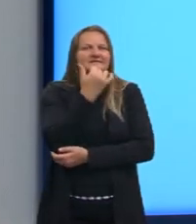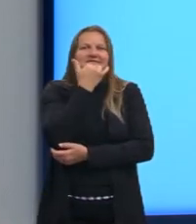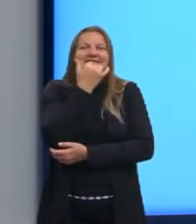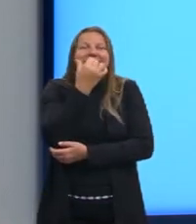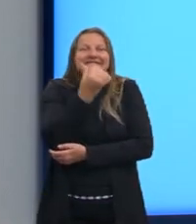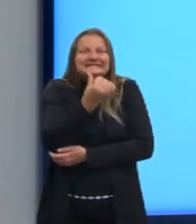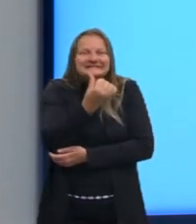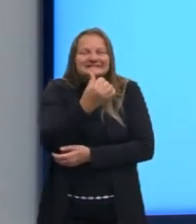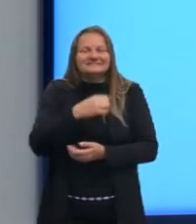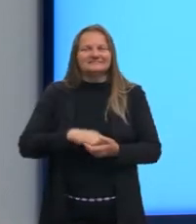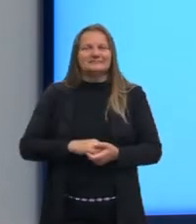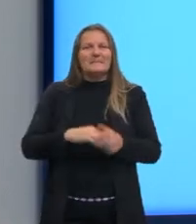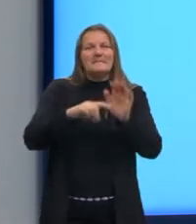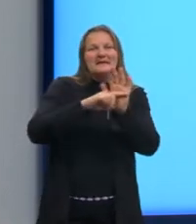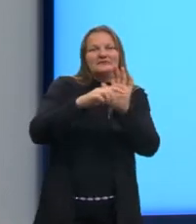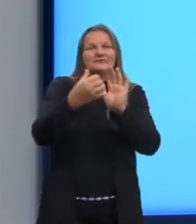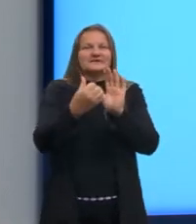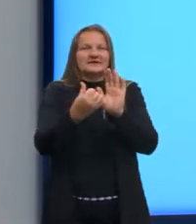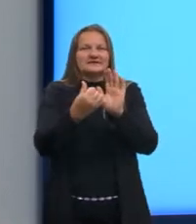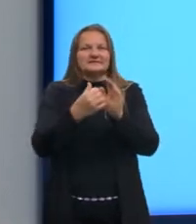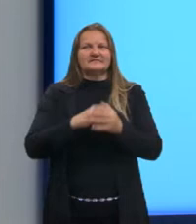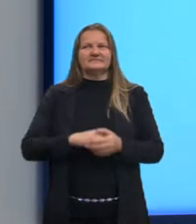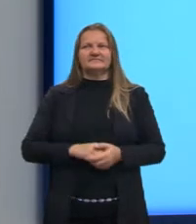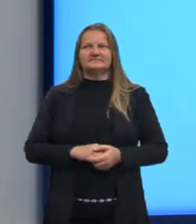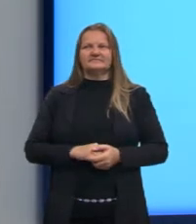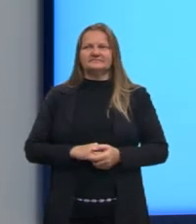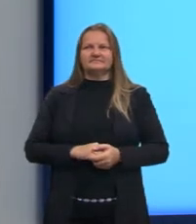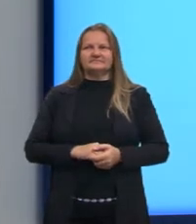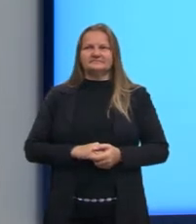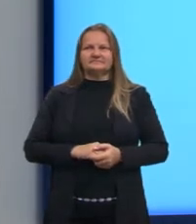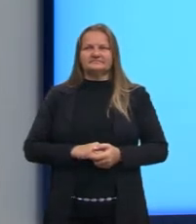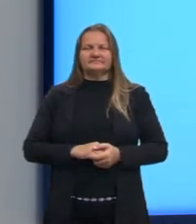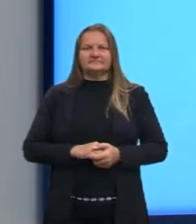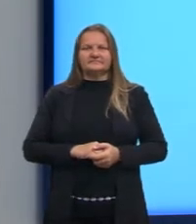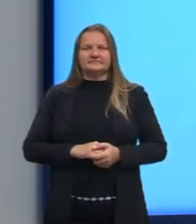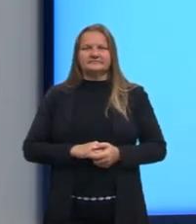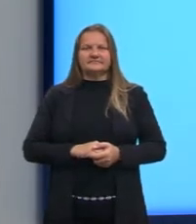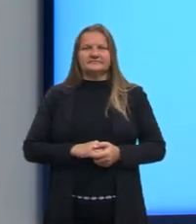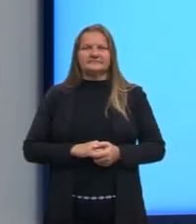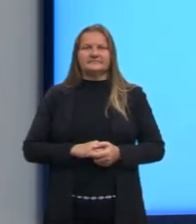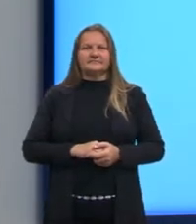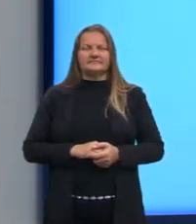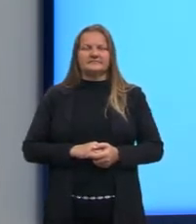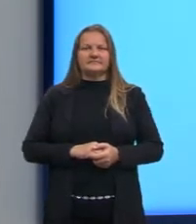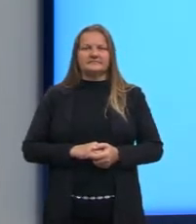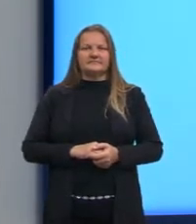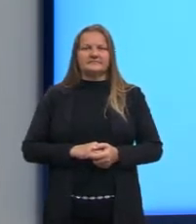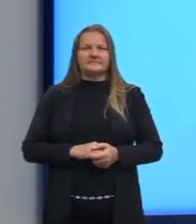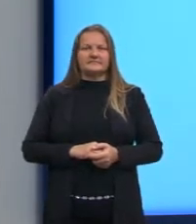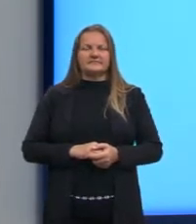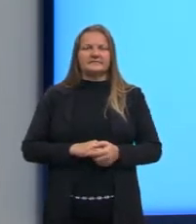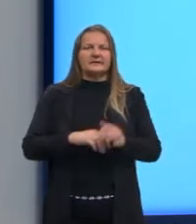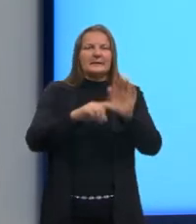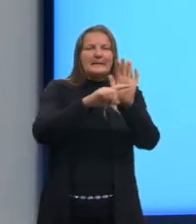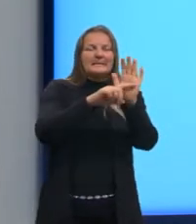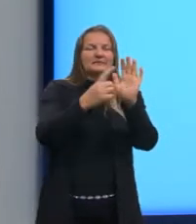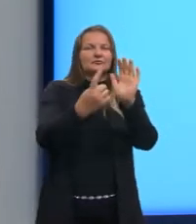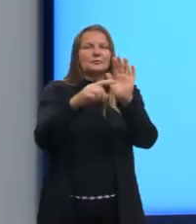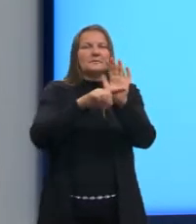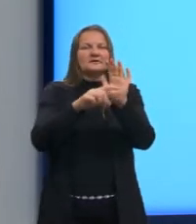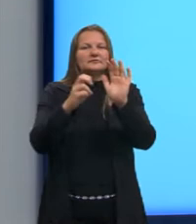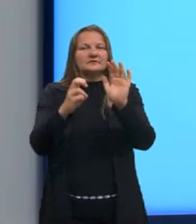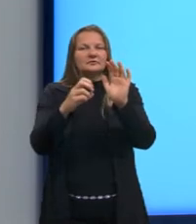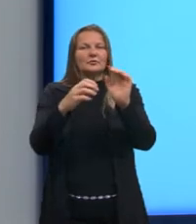Tirando o sinalzinho, né? Novamente, se olhar na malha quadriculada ali, o deslocamento seria de 6 unidades, de 6